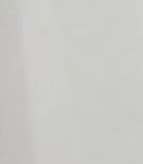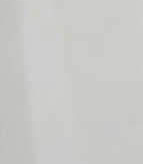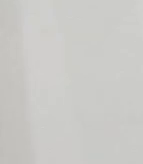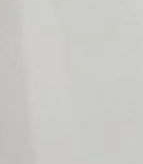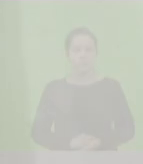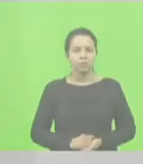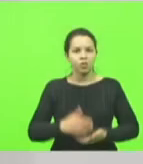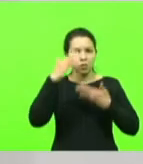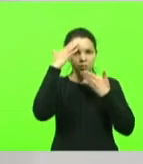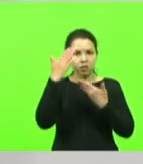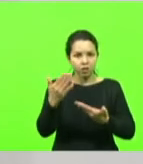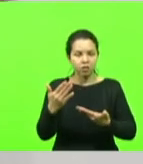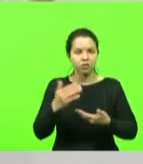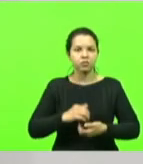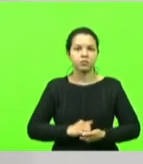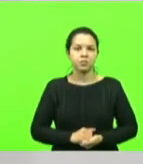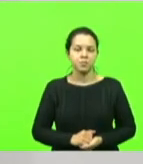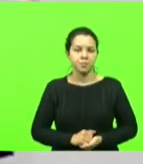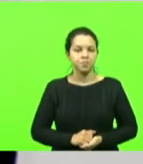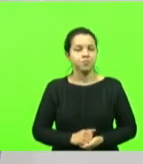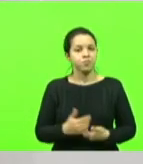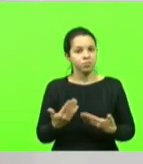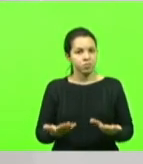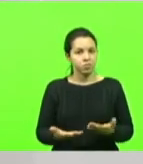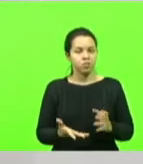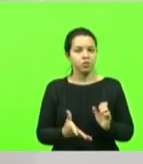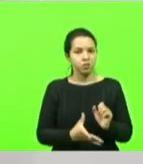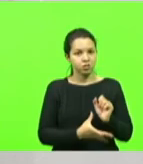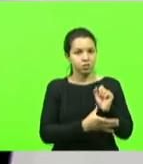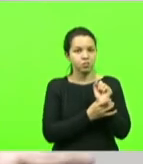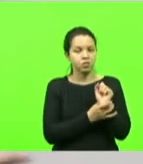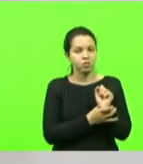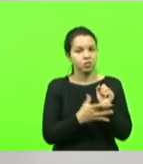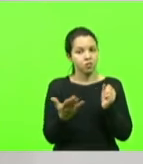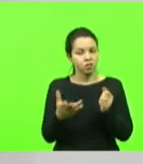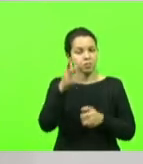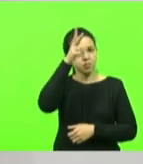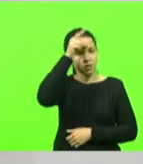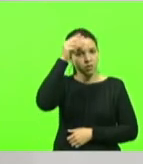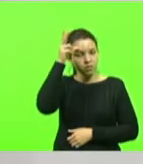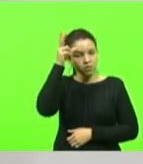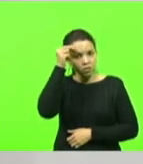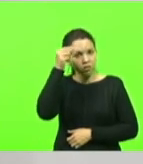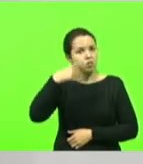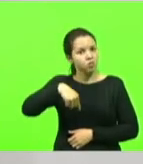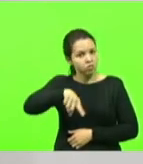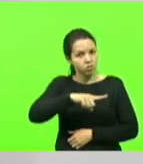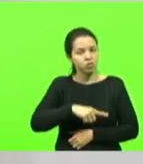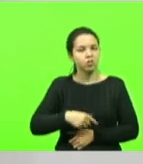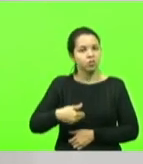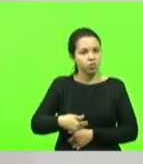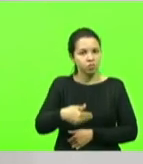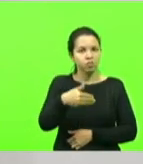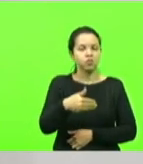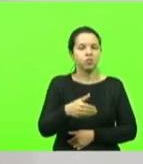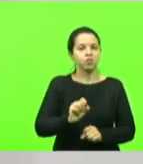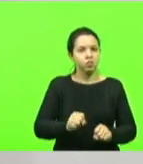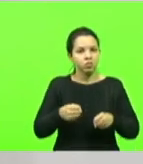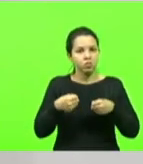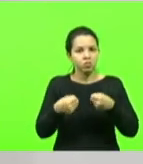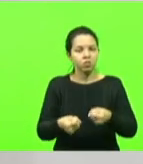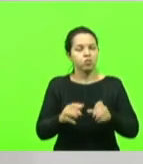Obrigado aí da segurança, pelo menos ao prefeito, que vamos buscar fazer a nossa parte. Já buscamos